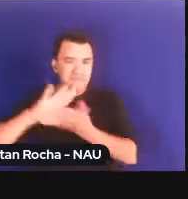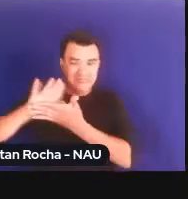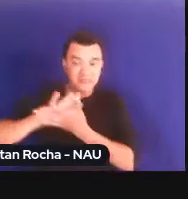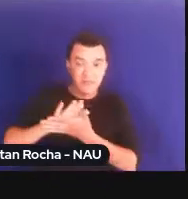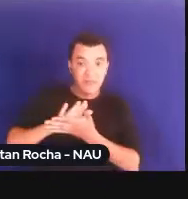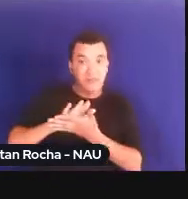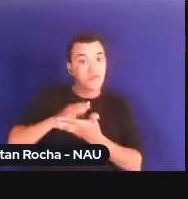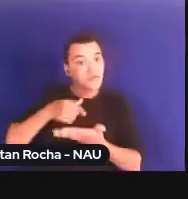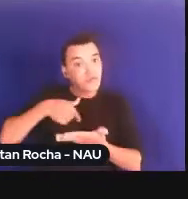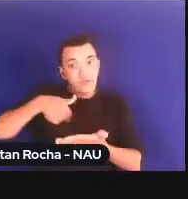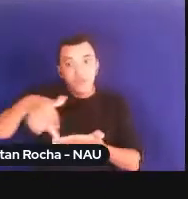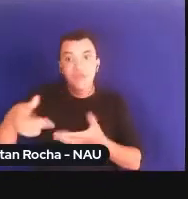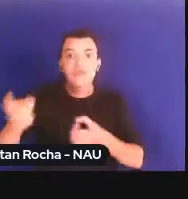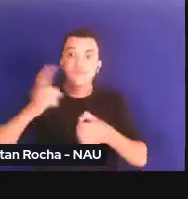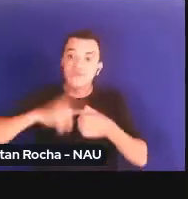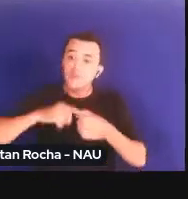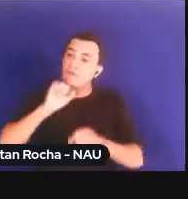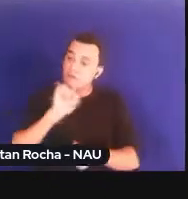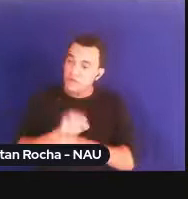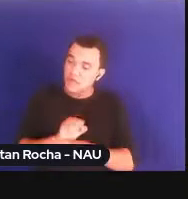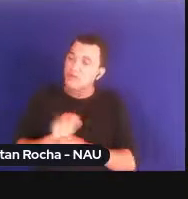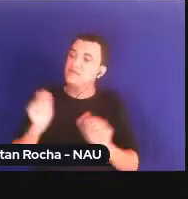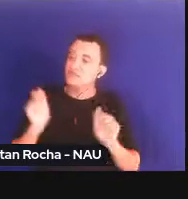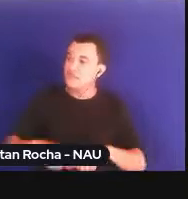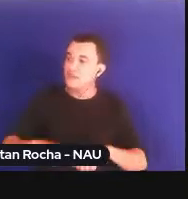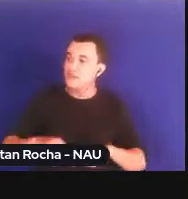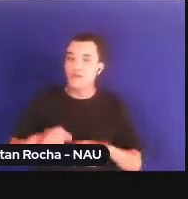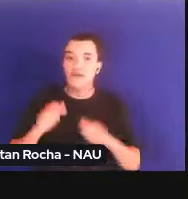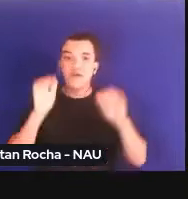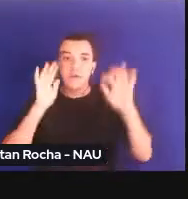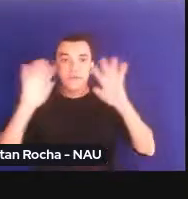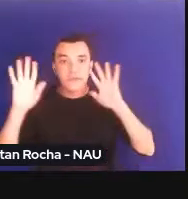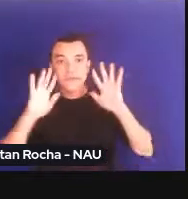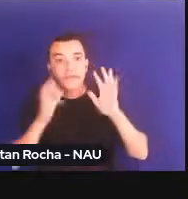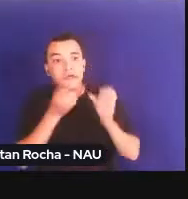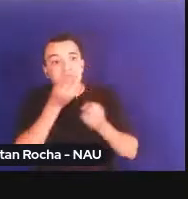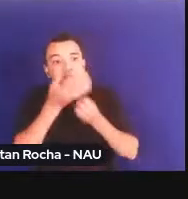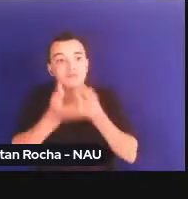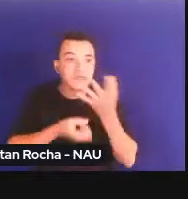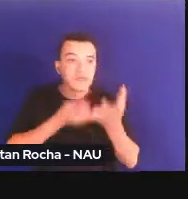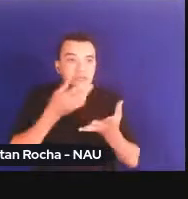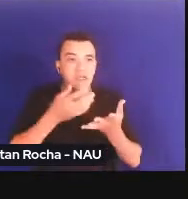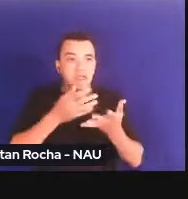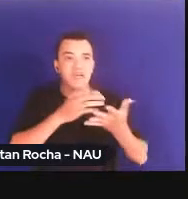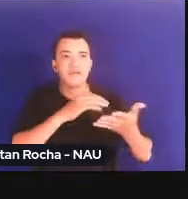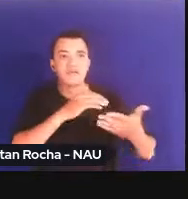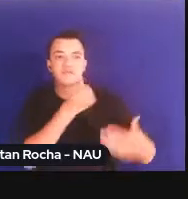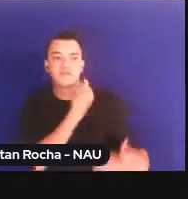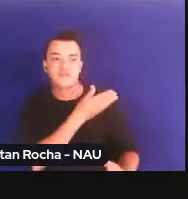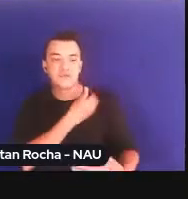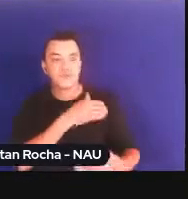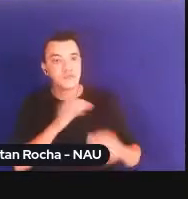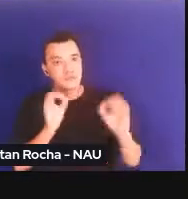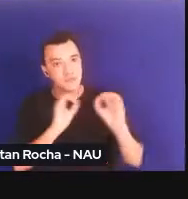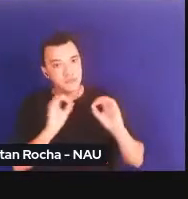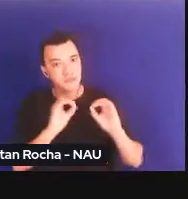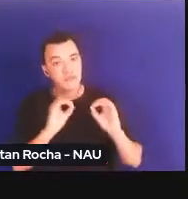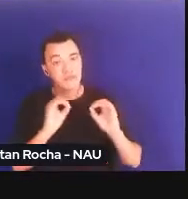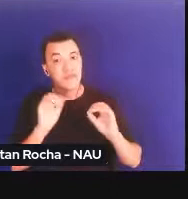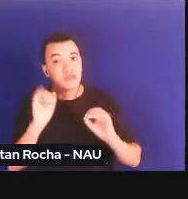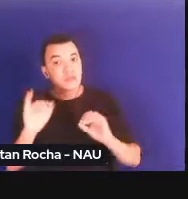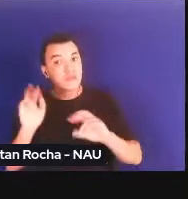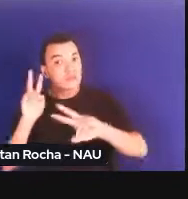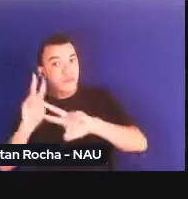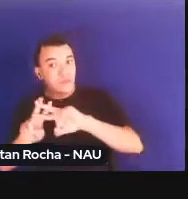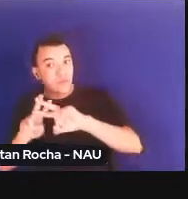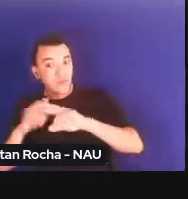vir e também ficar parado é o direito de pensar de poder se expressar e não ser discriminado é o direito de se for preso ter seu